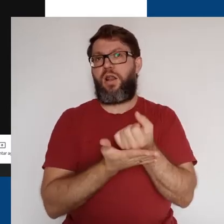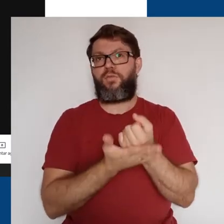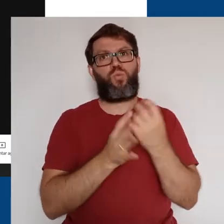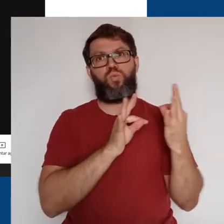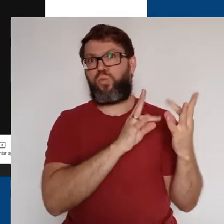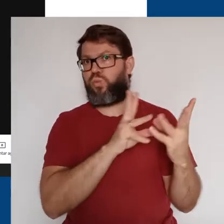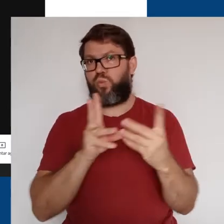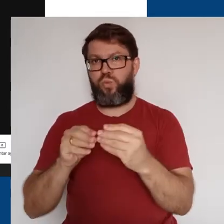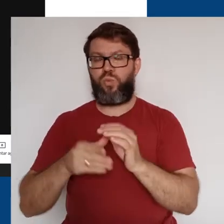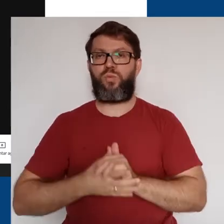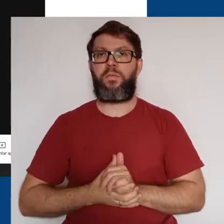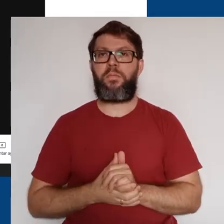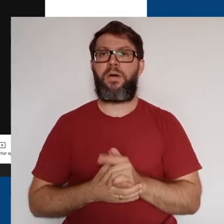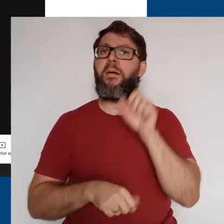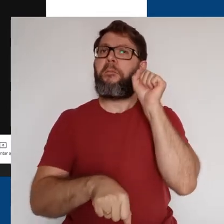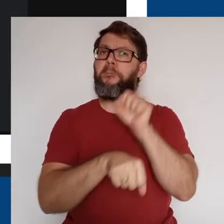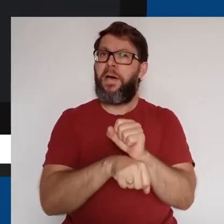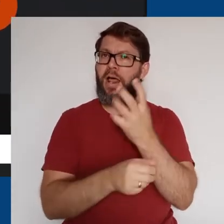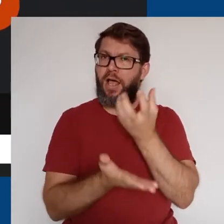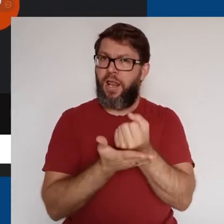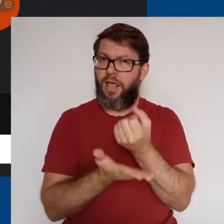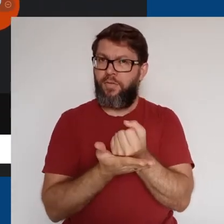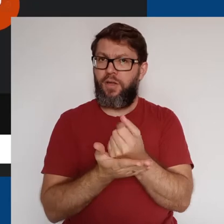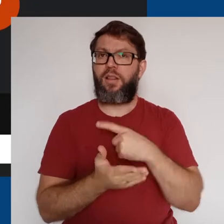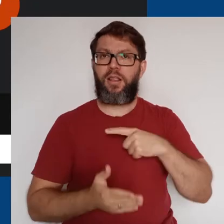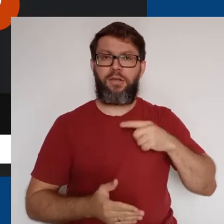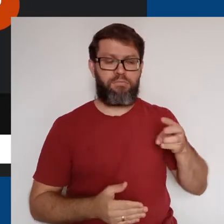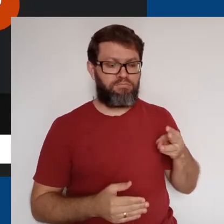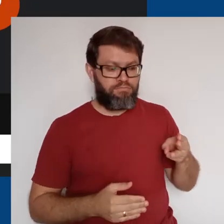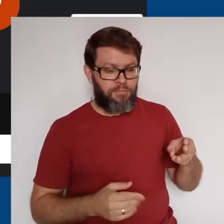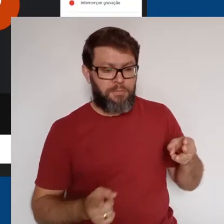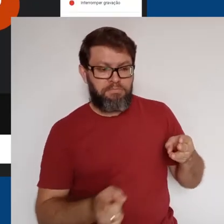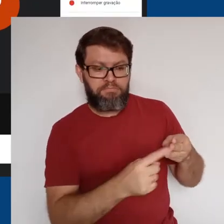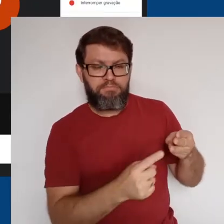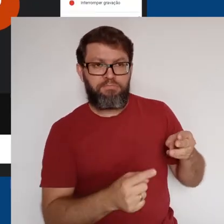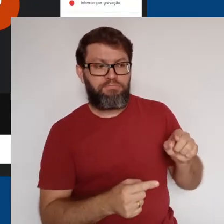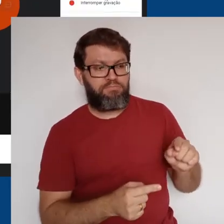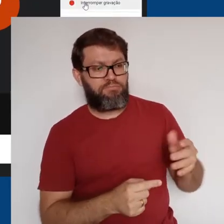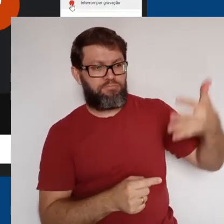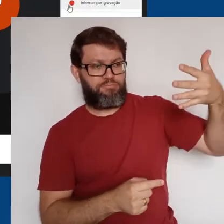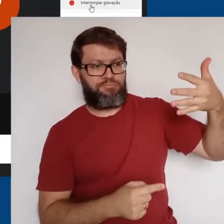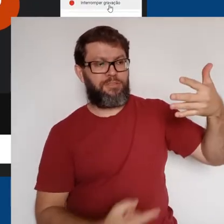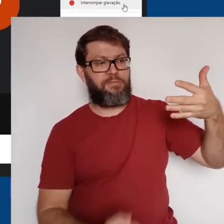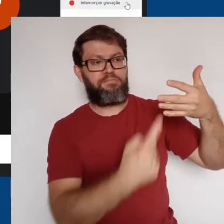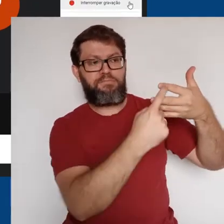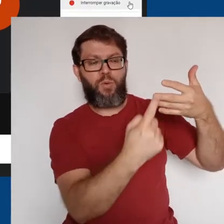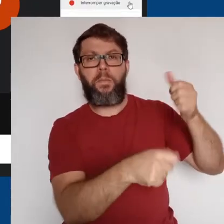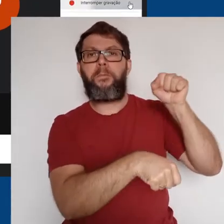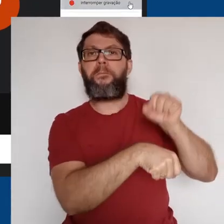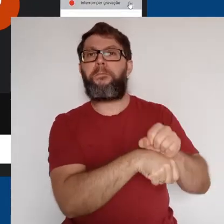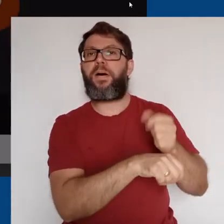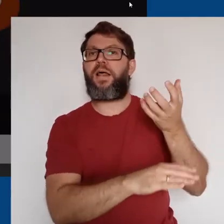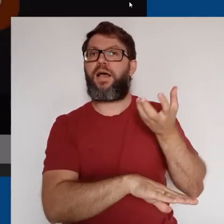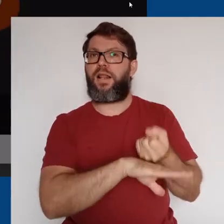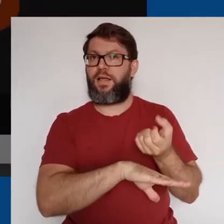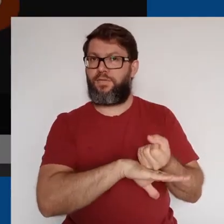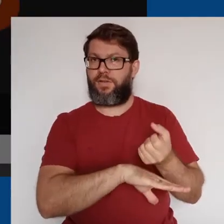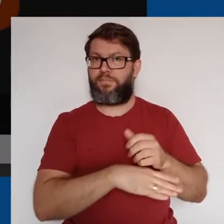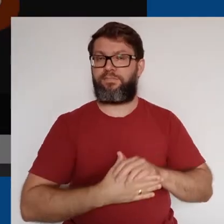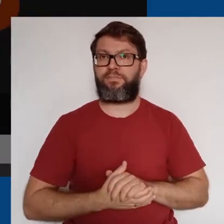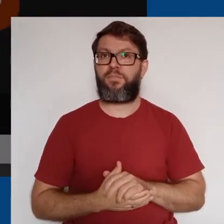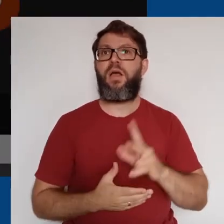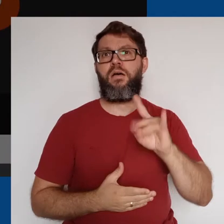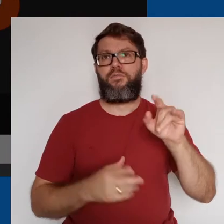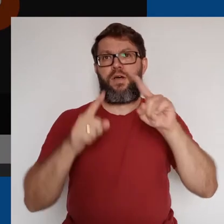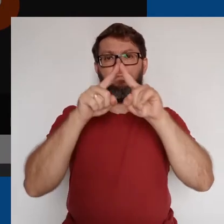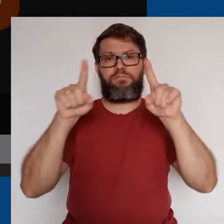clicamos nos três pontos no canto inferior direito e em seguida Interromper a gravação. Um